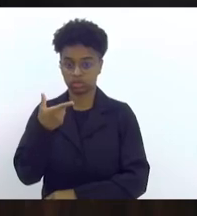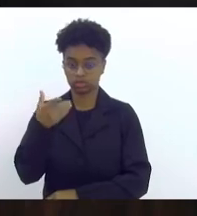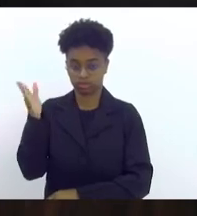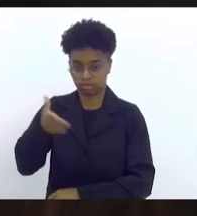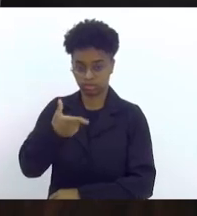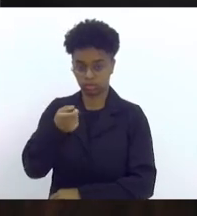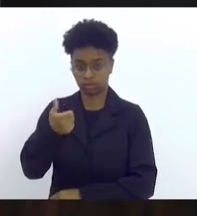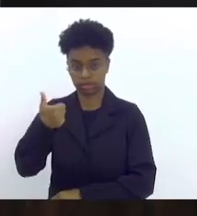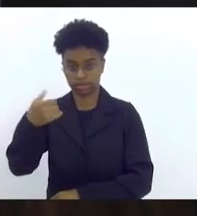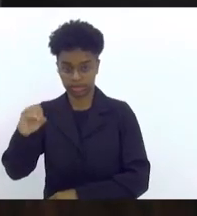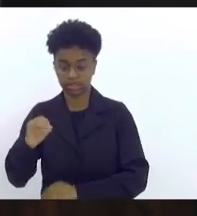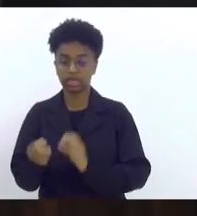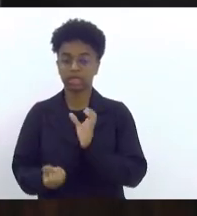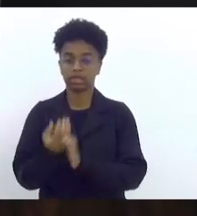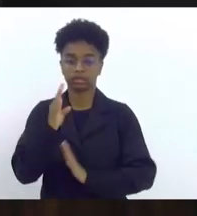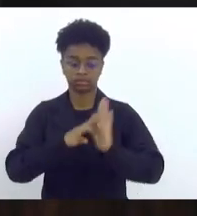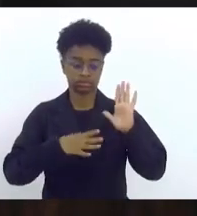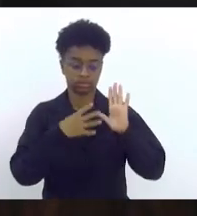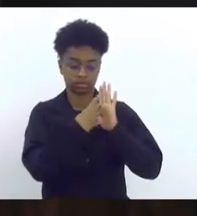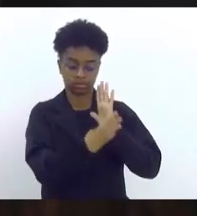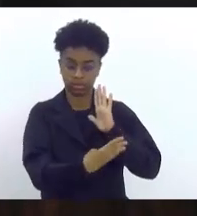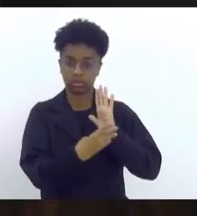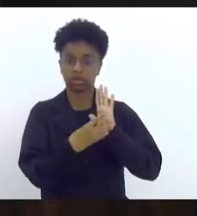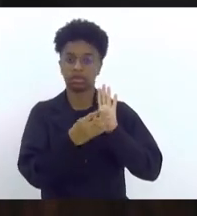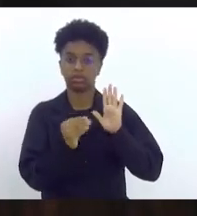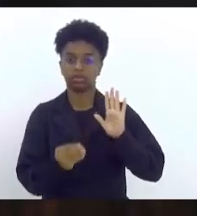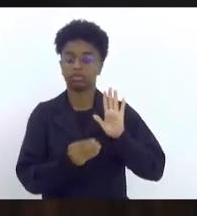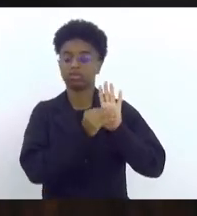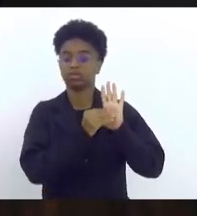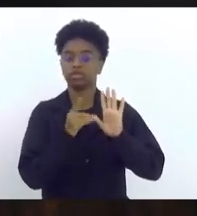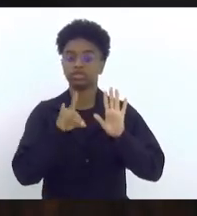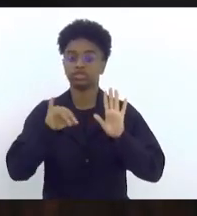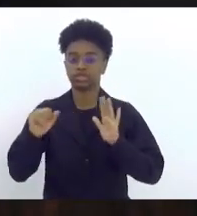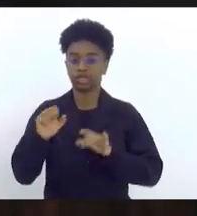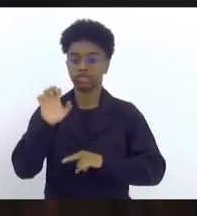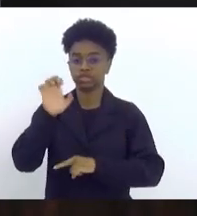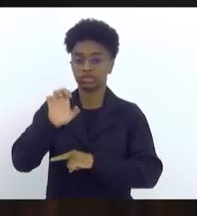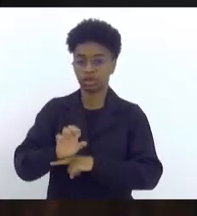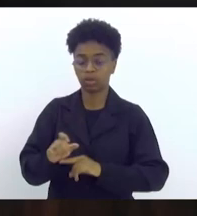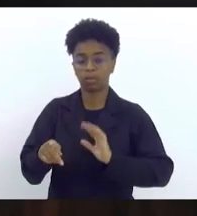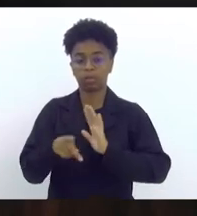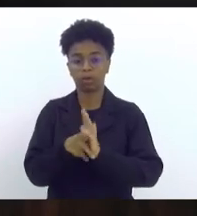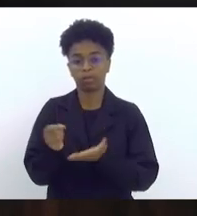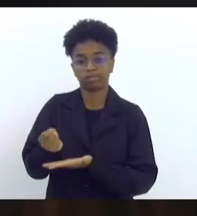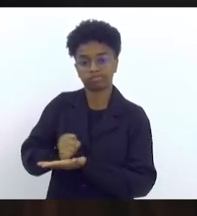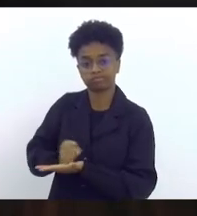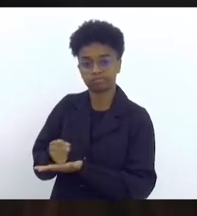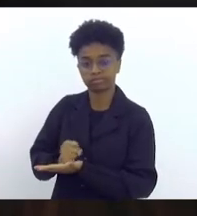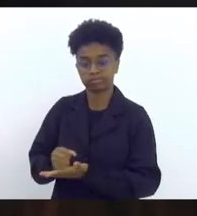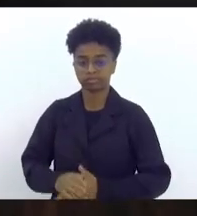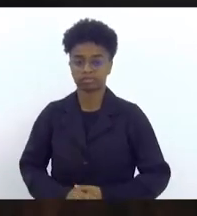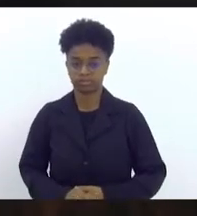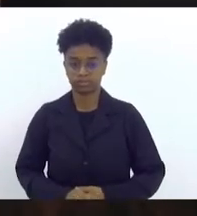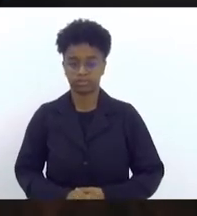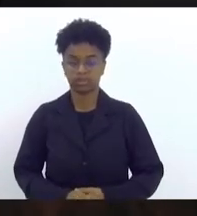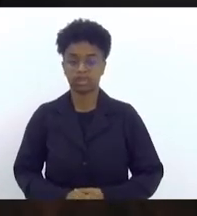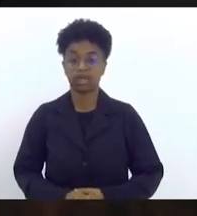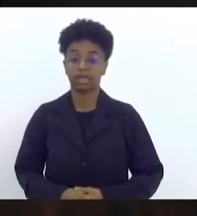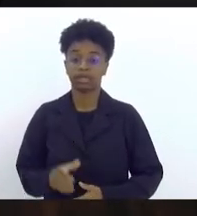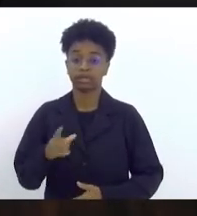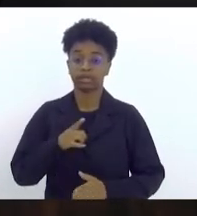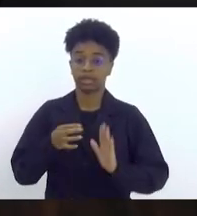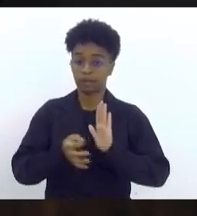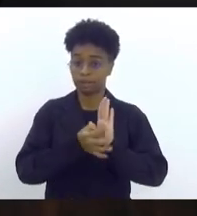no calendário oficial de eventos do Estado o dia estadual do Streamer Gamer. Aparecer da Comissão de